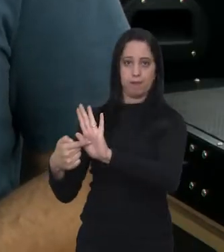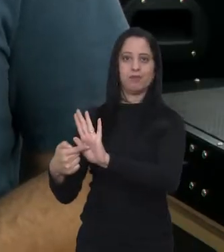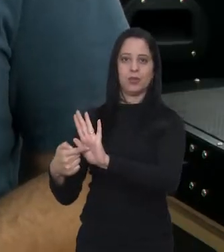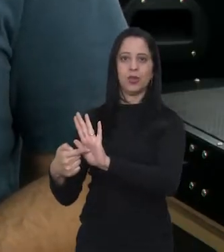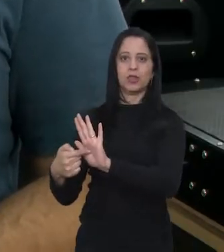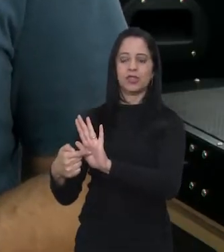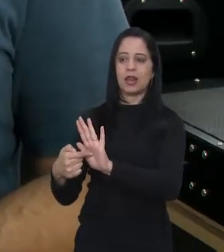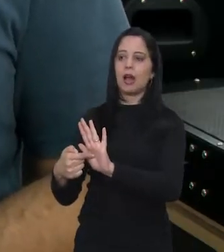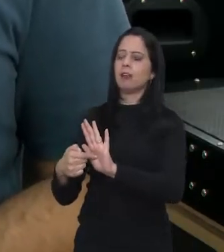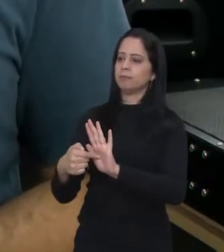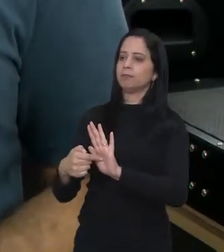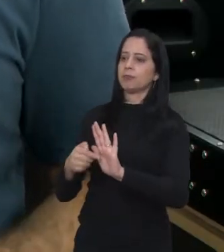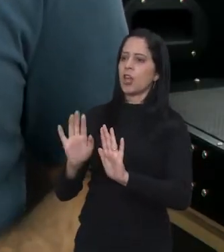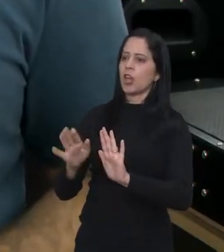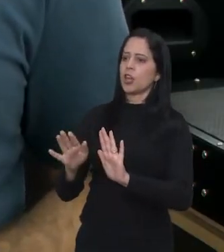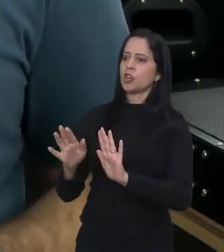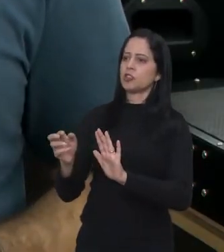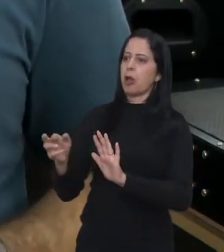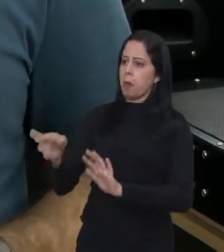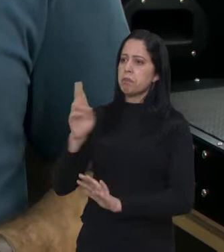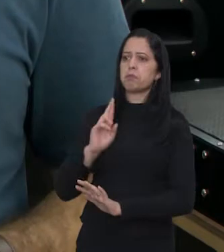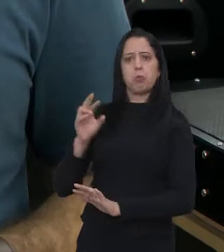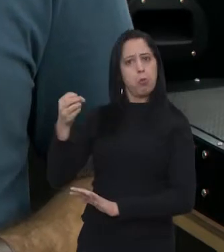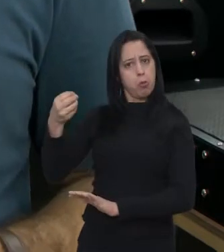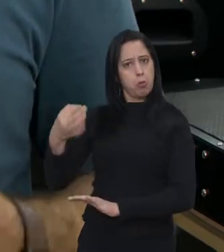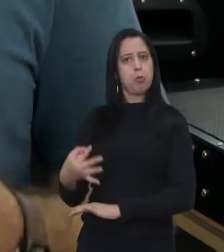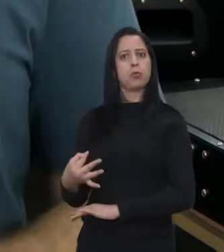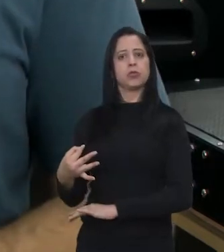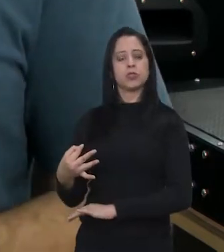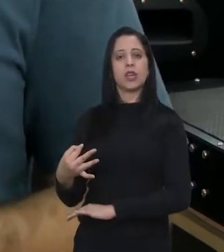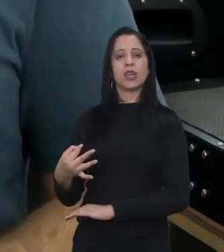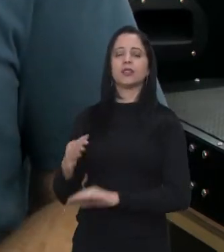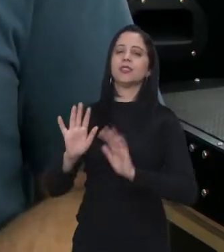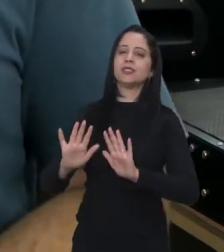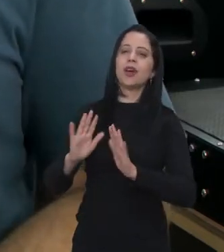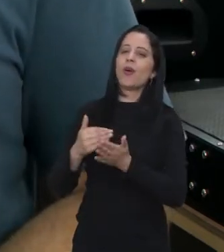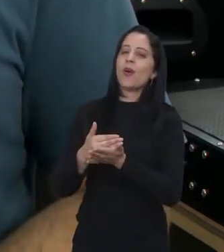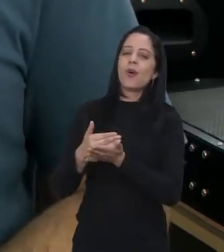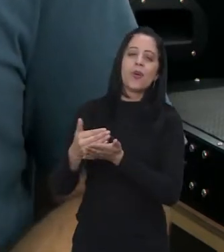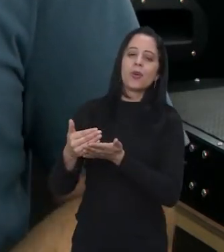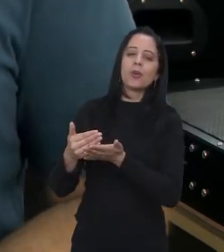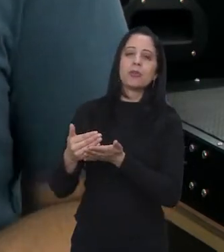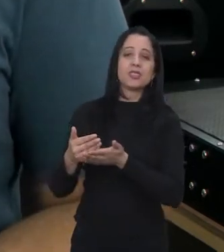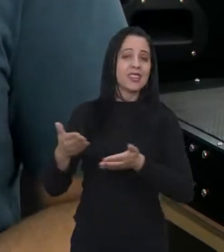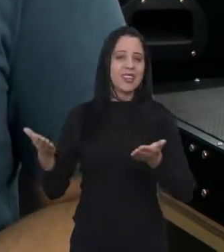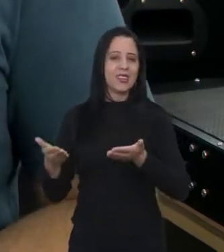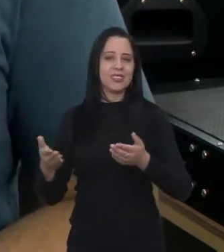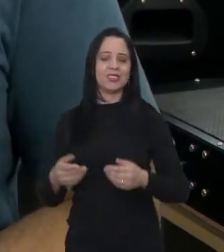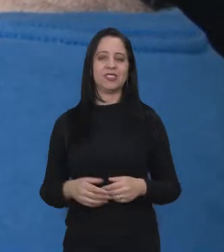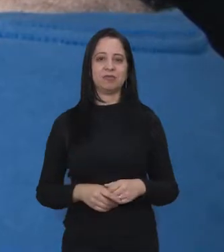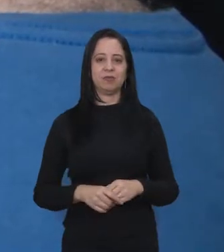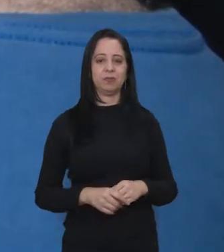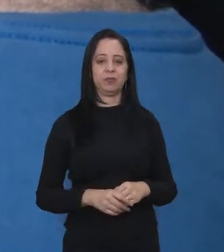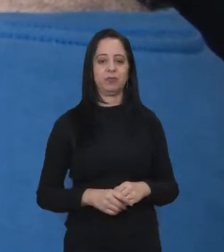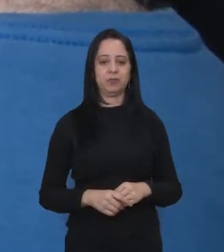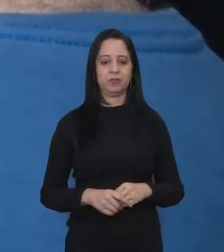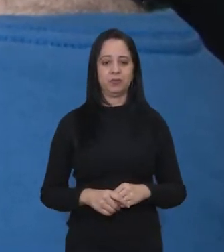conseguiu já ter um retorno já com esse primeiro protótipo e aí iniciou todo o processo onde a gente está hoje.